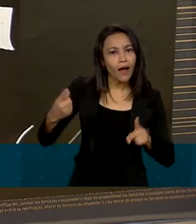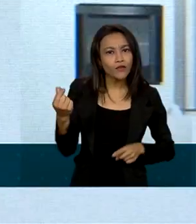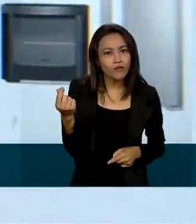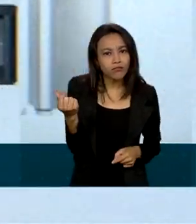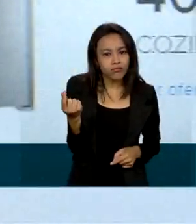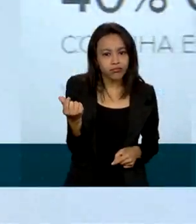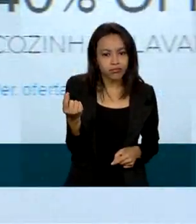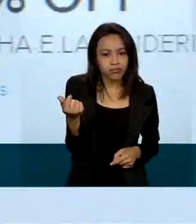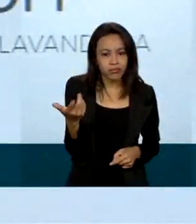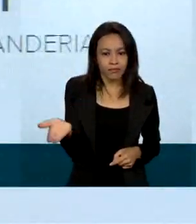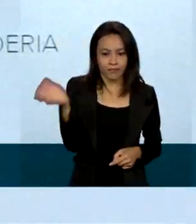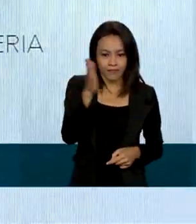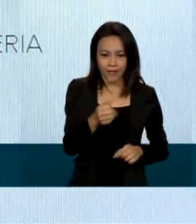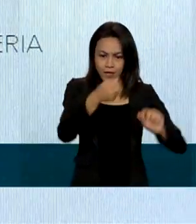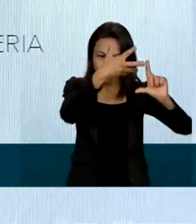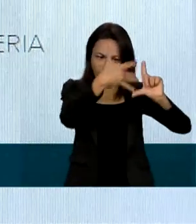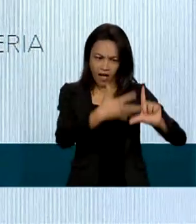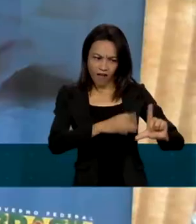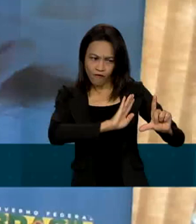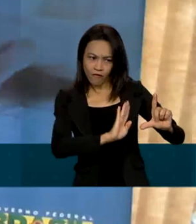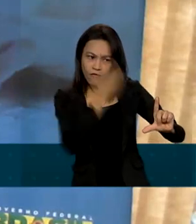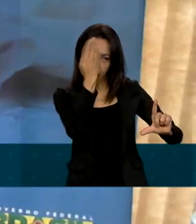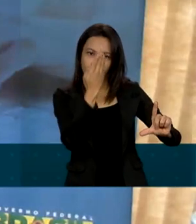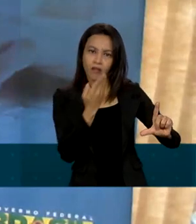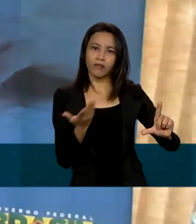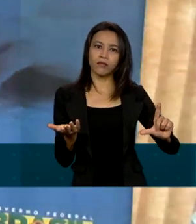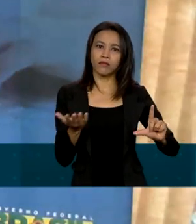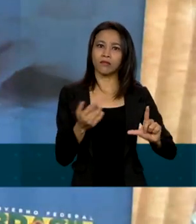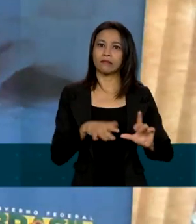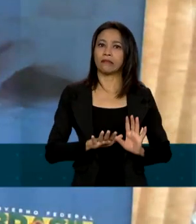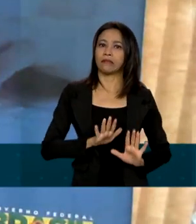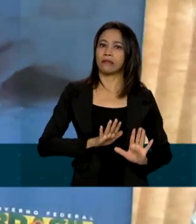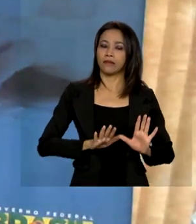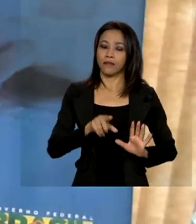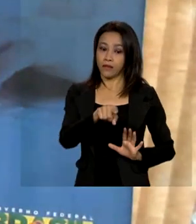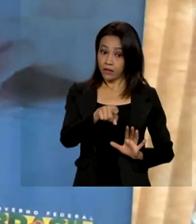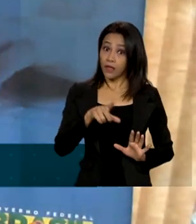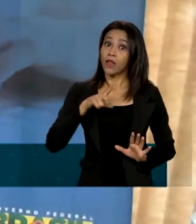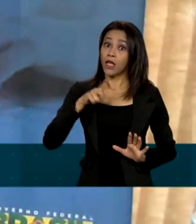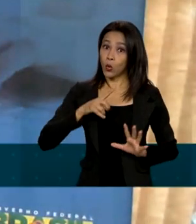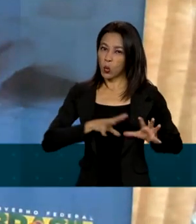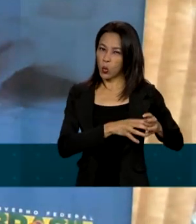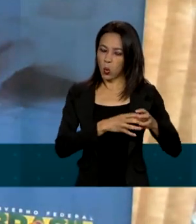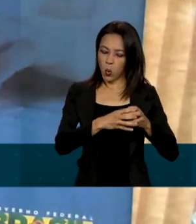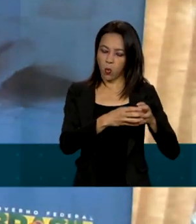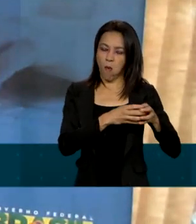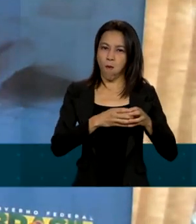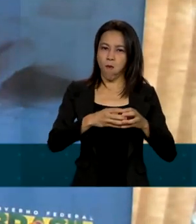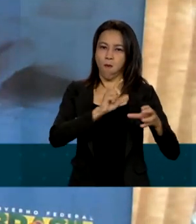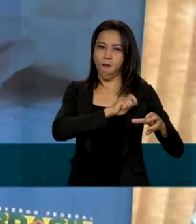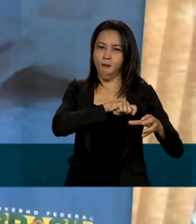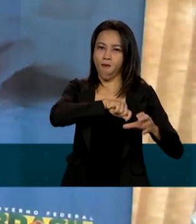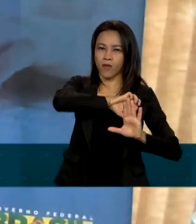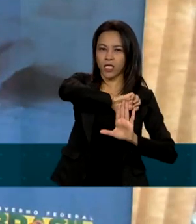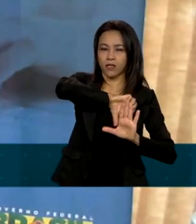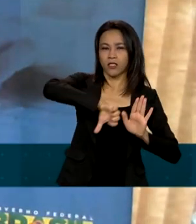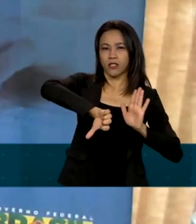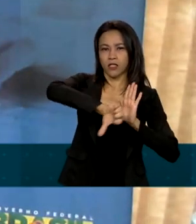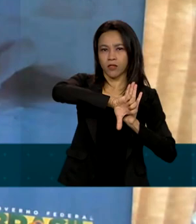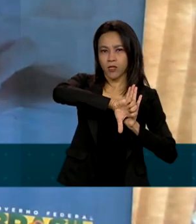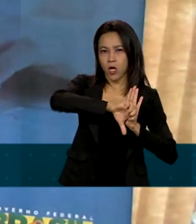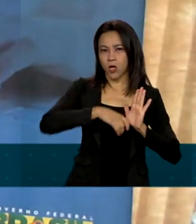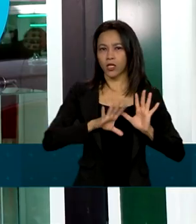dobro. Sites falsos. São criminosos que realizam ou fazem uma